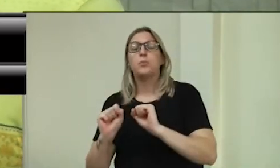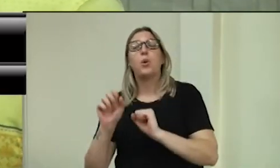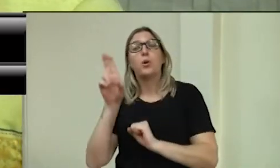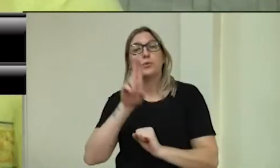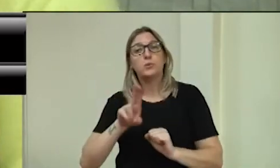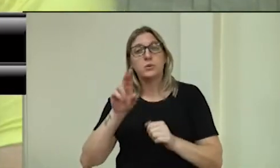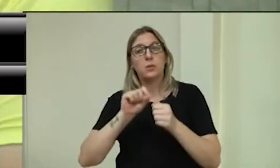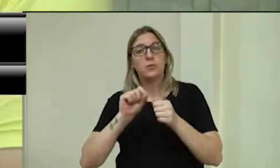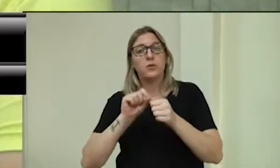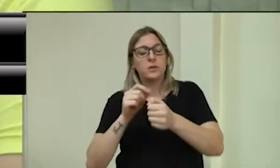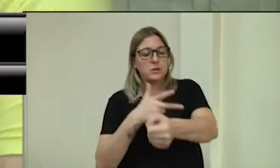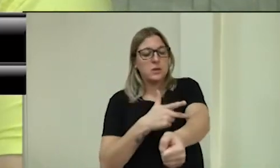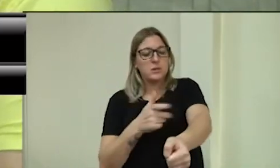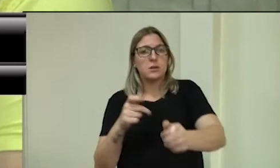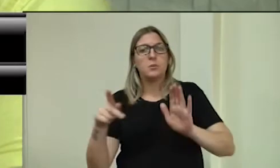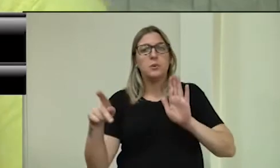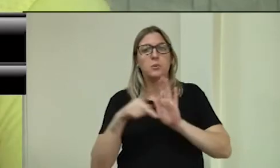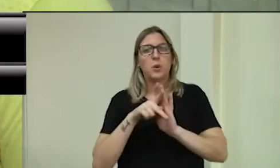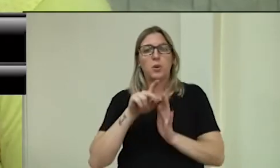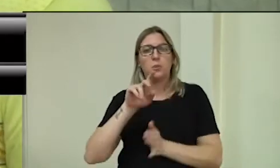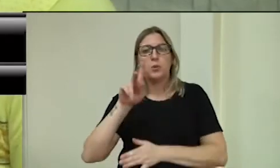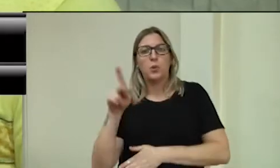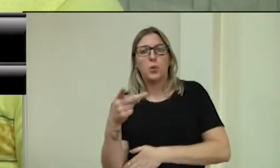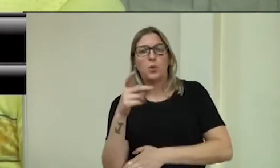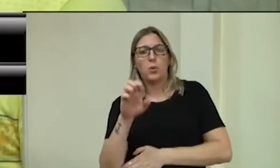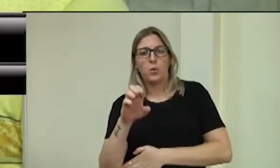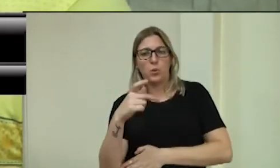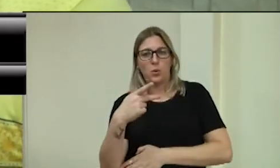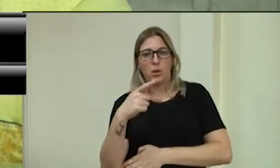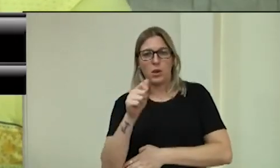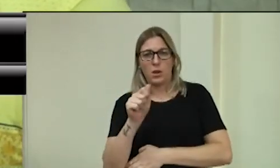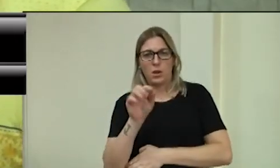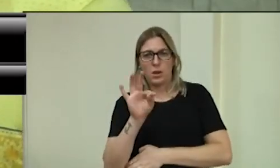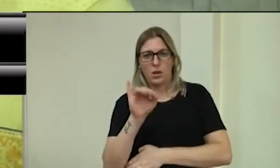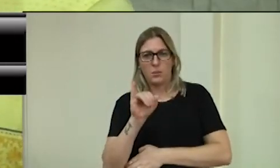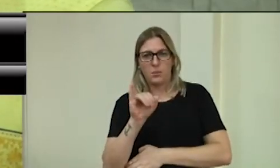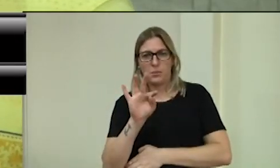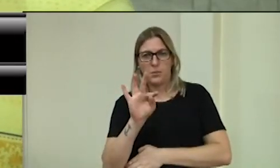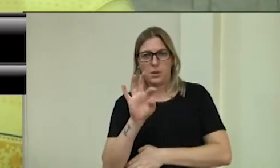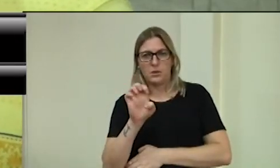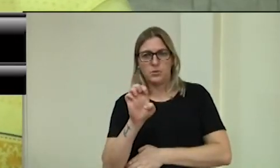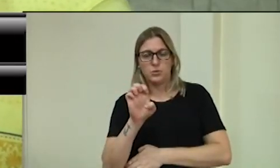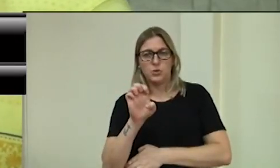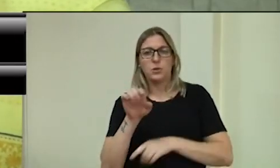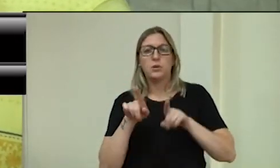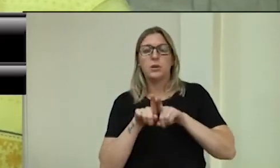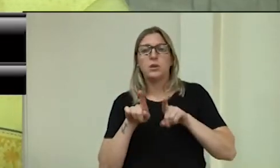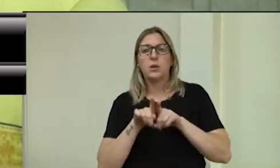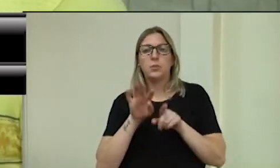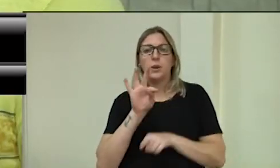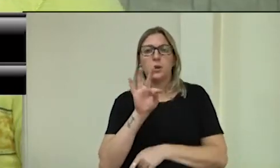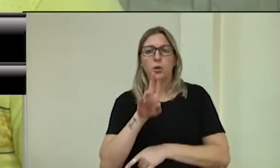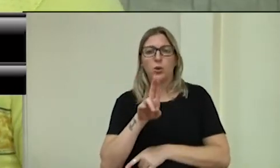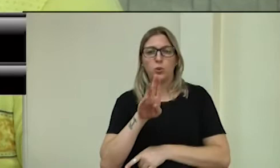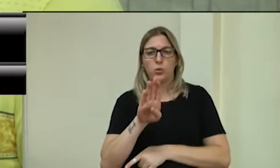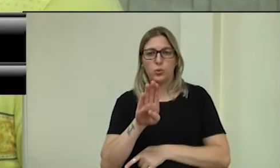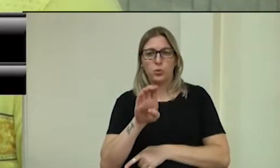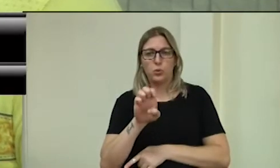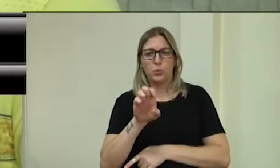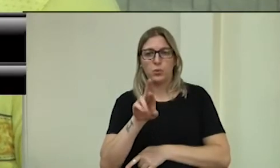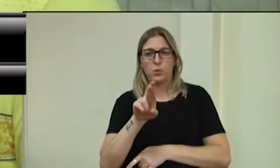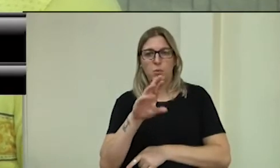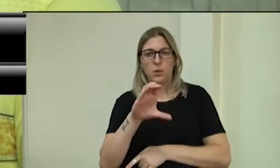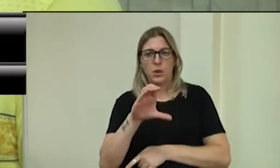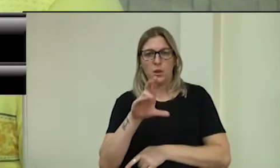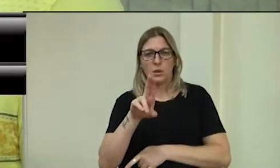tuberculose. Então, o valor dela não é um valor elevado em proporção ao que a